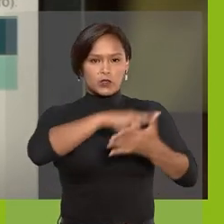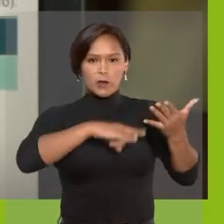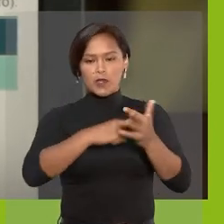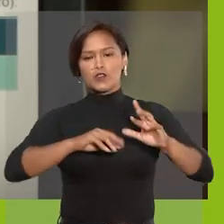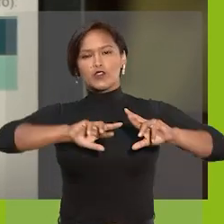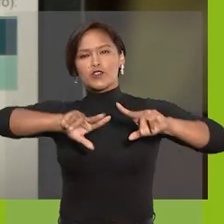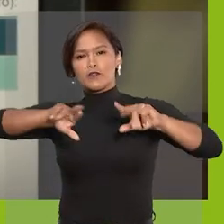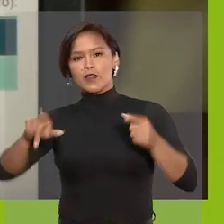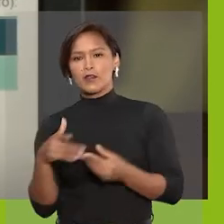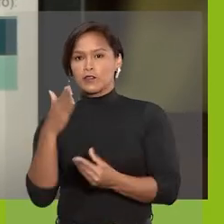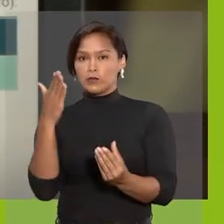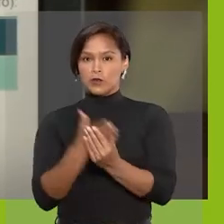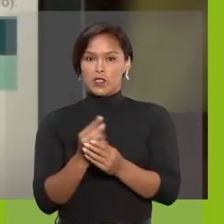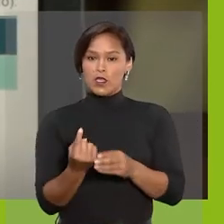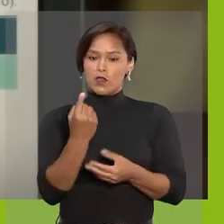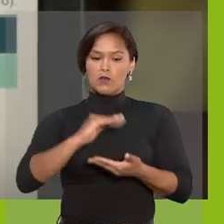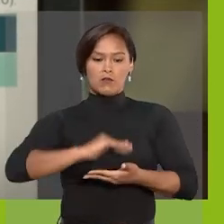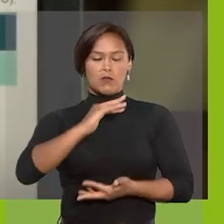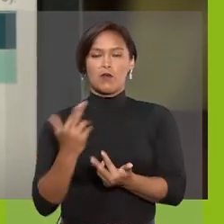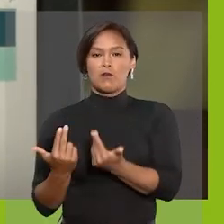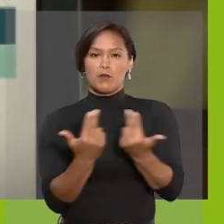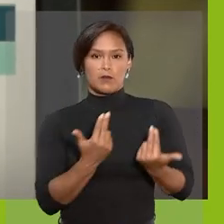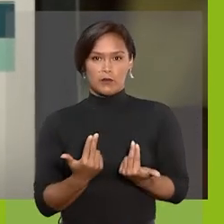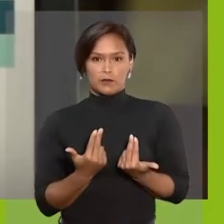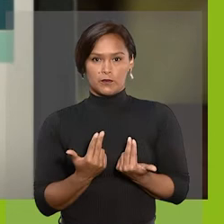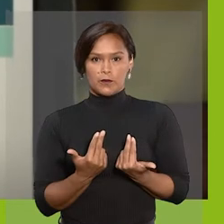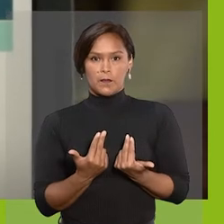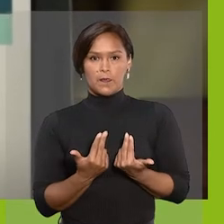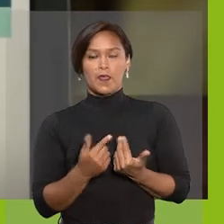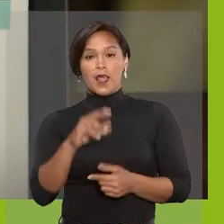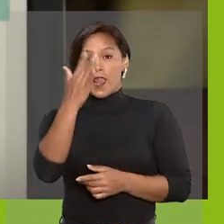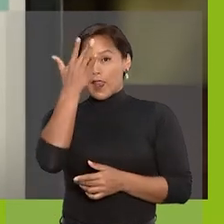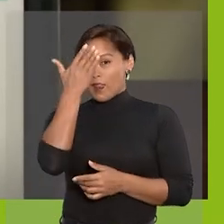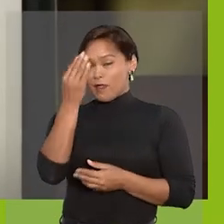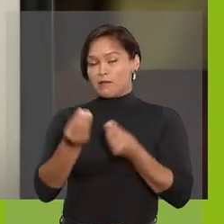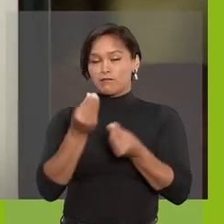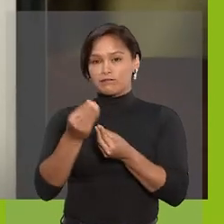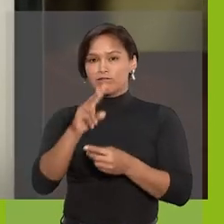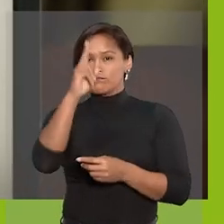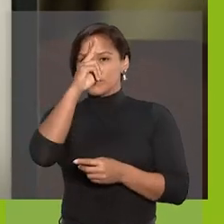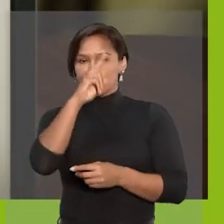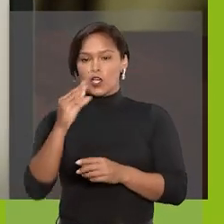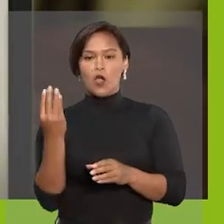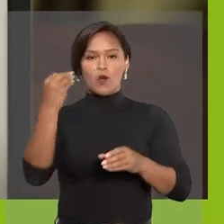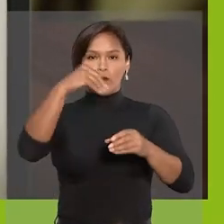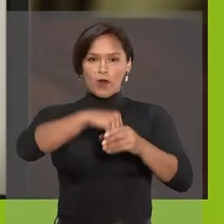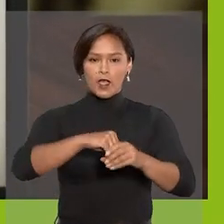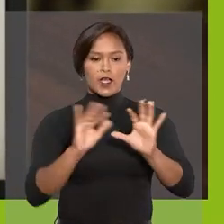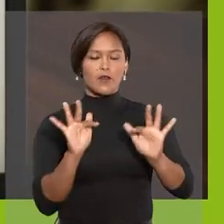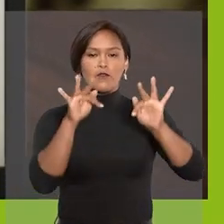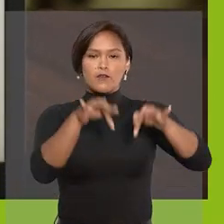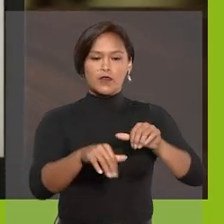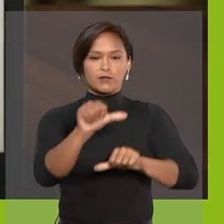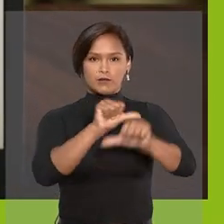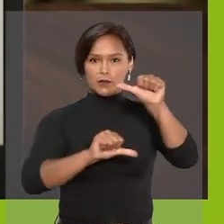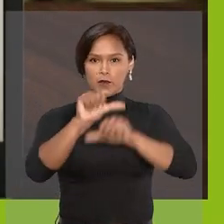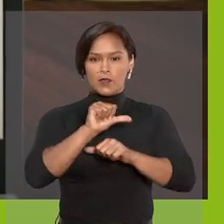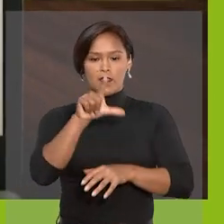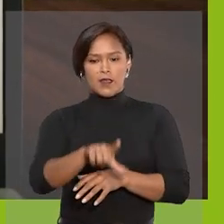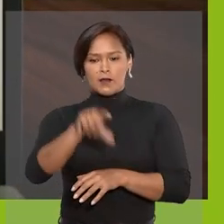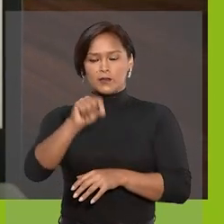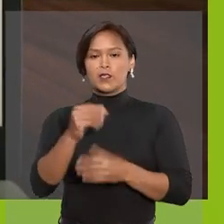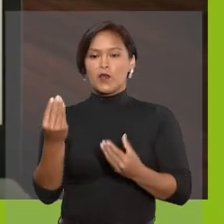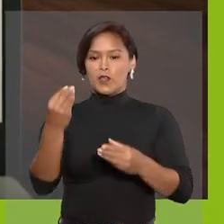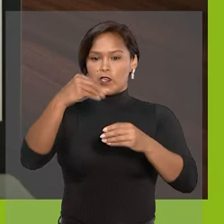de diferentes processos em um mesmo bloco. Só não esqueça, ao incluir o último arquivo, de mudar para a opção